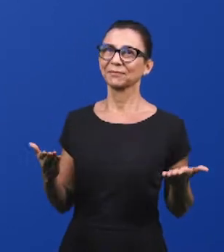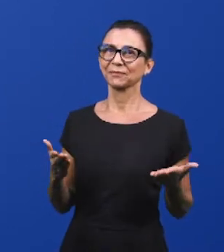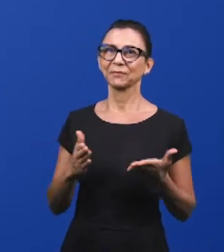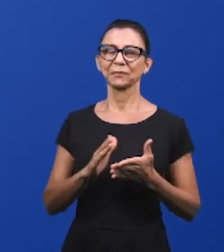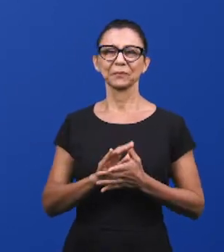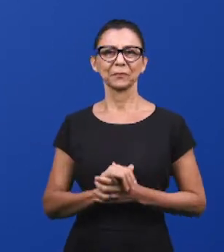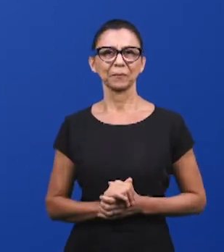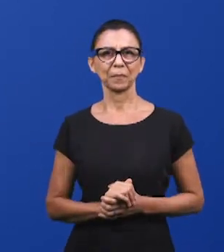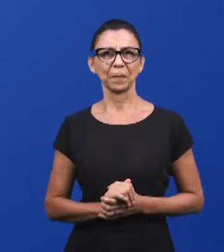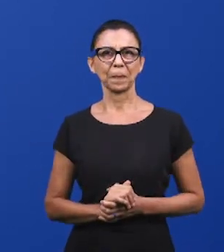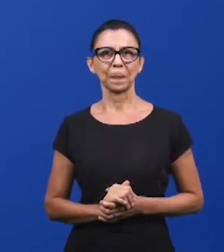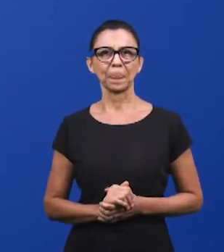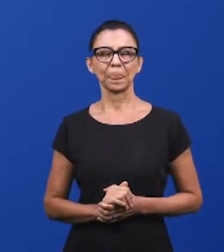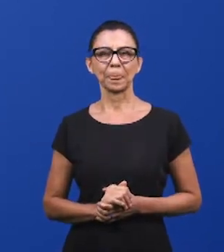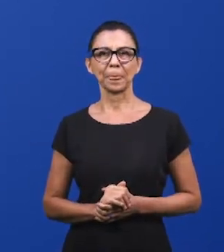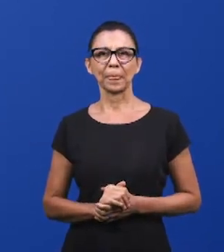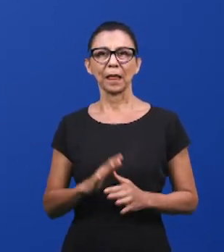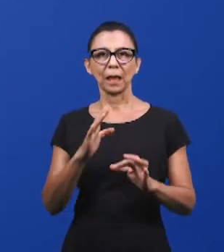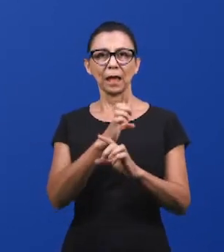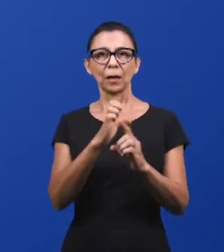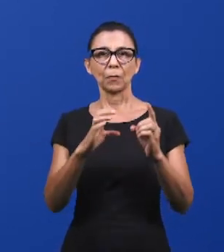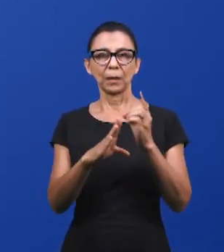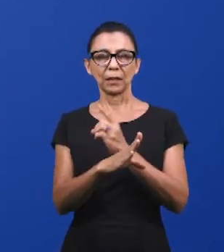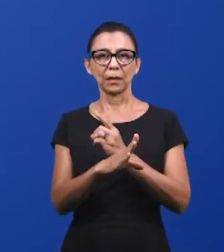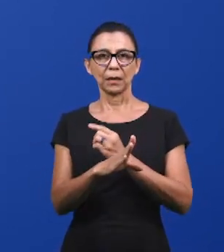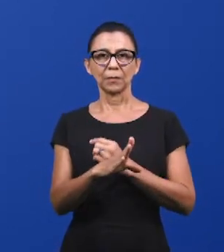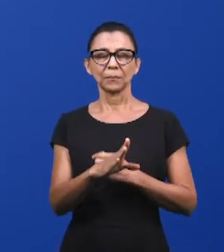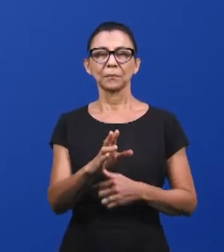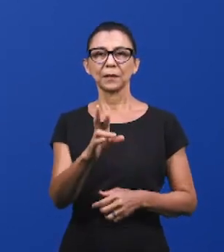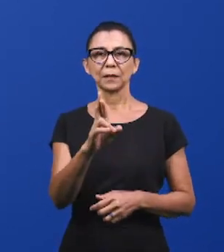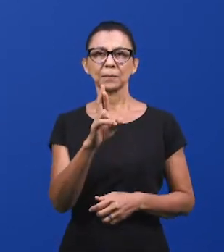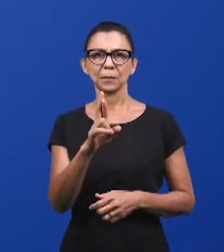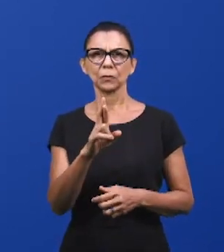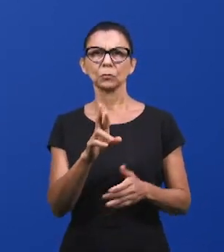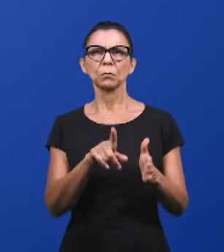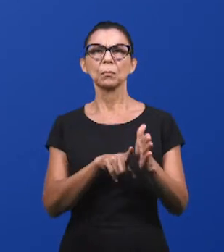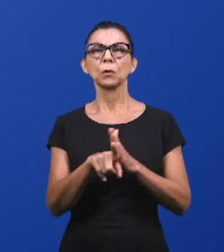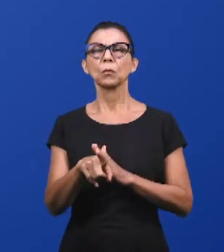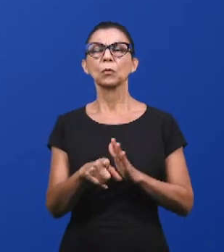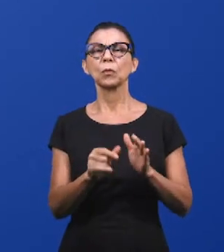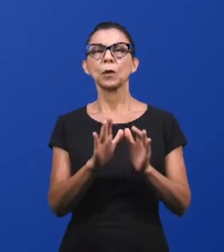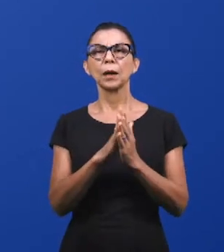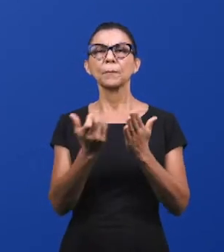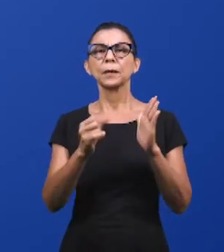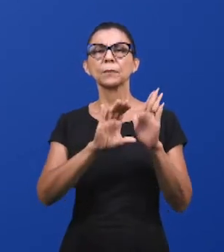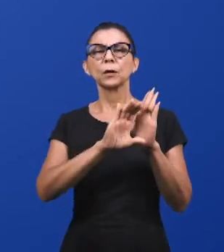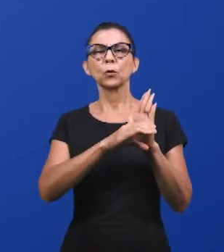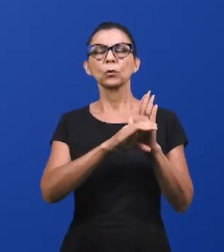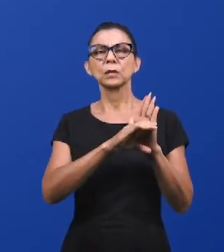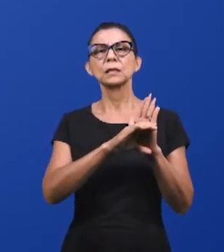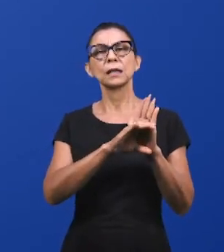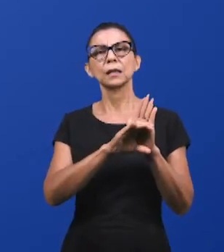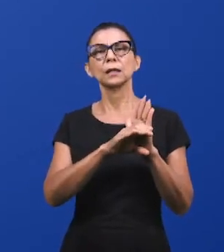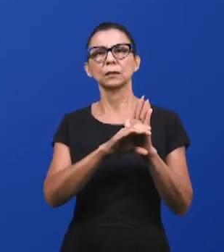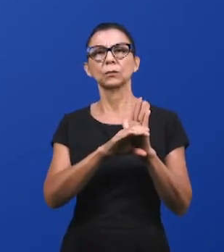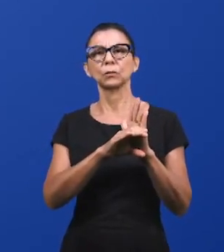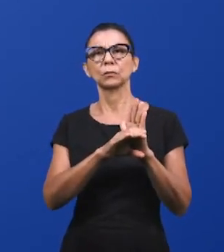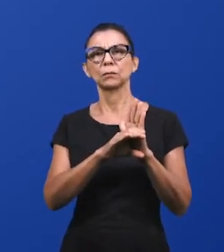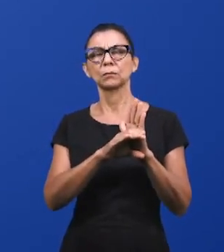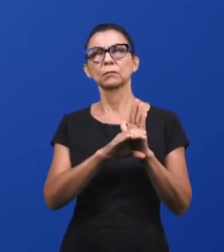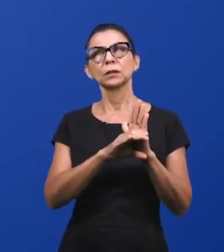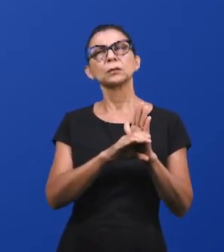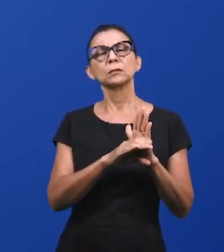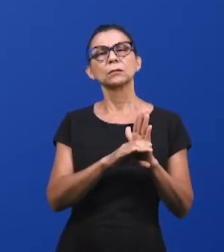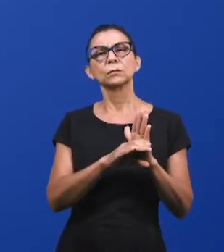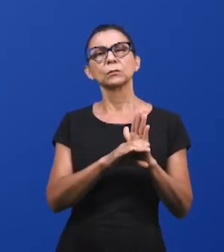Vou responder à pergunta da EBD de hoje, que diz, Qual o conceito bíblico apostólico do sacerdócio universal